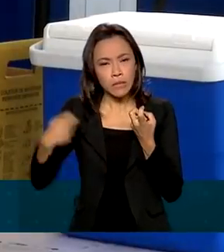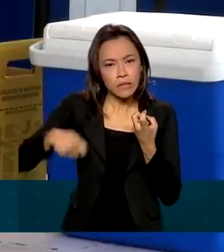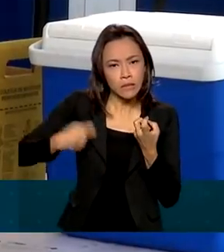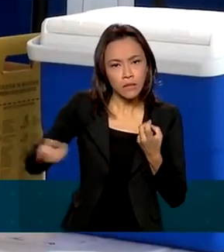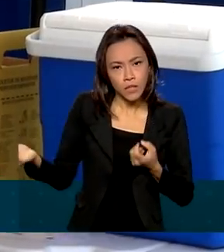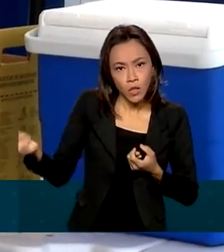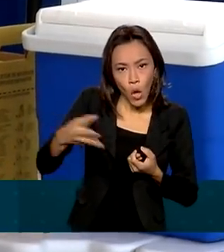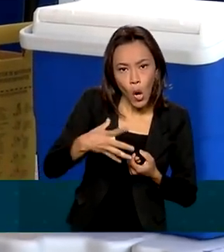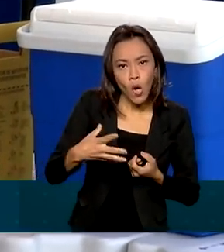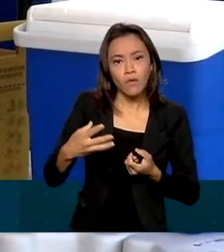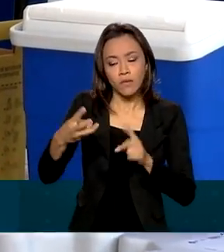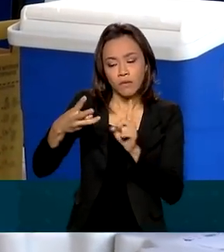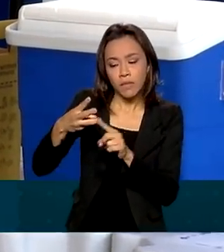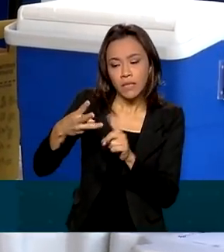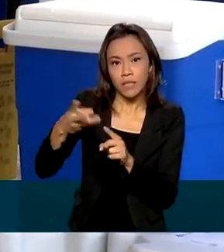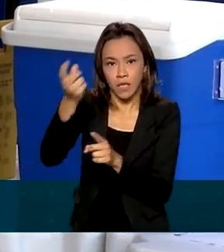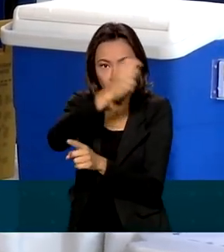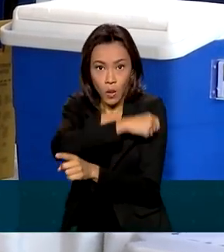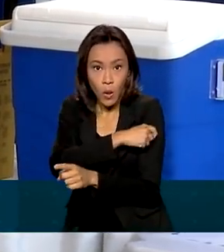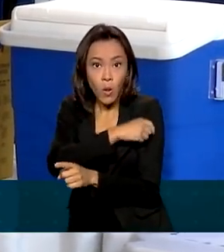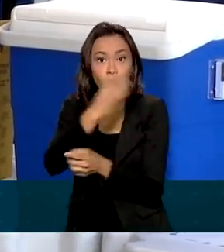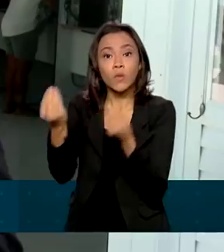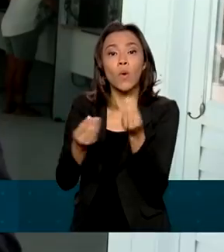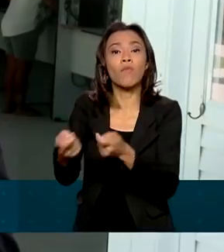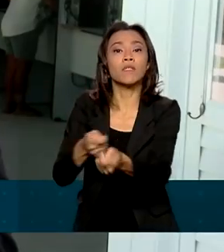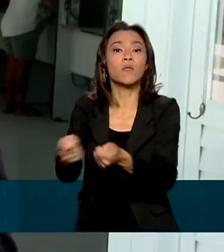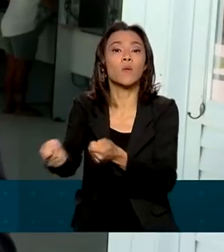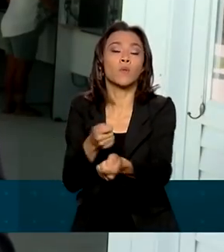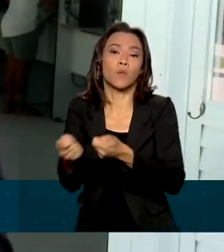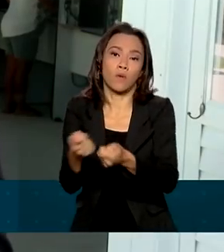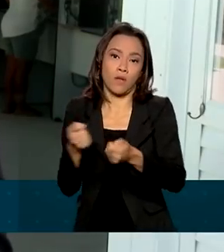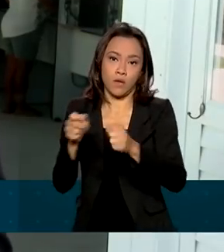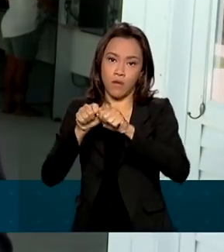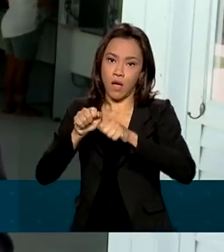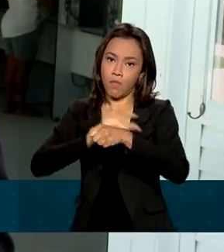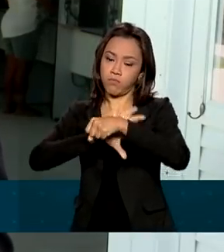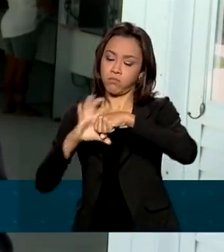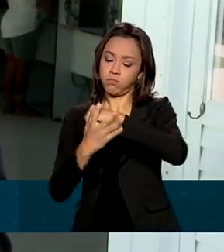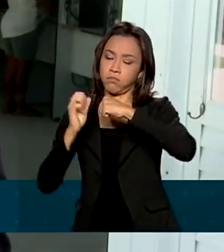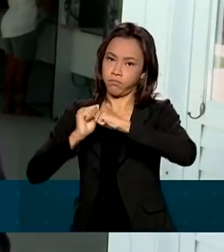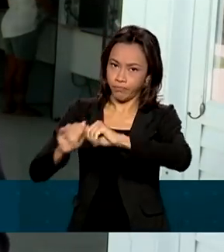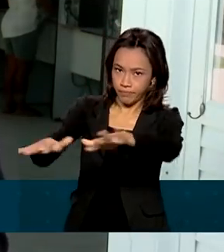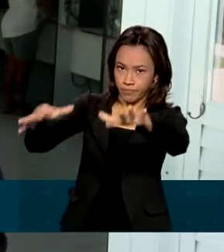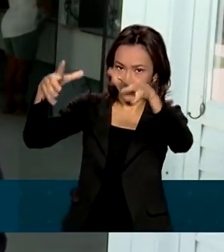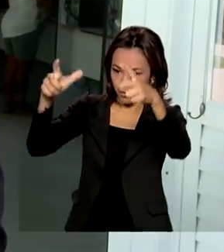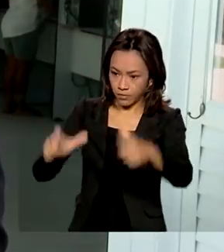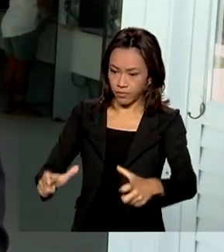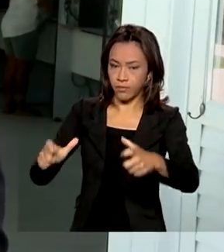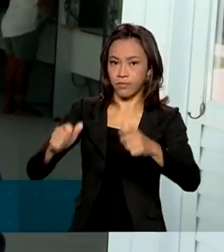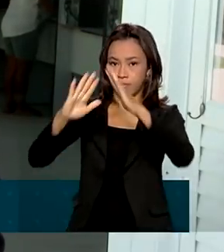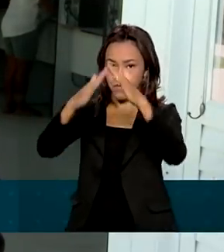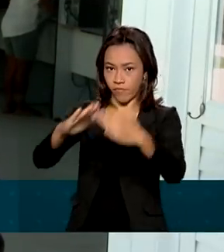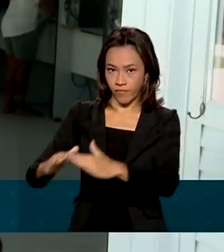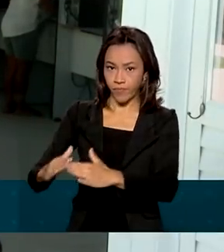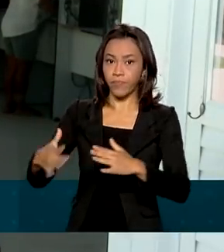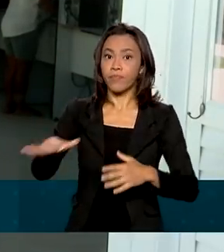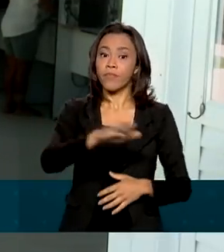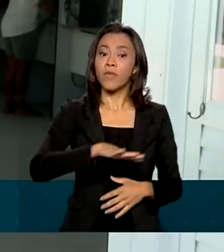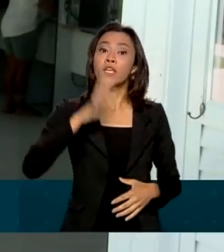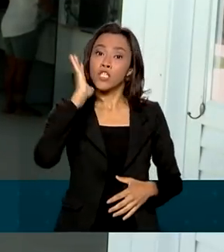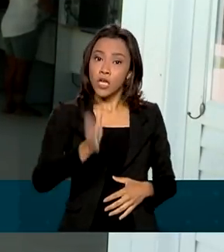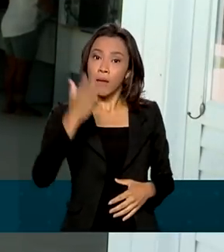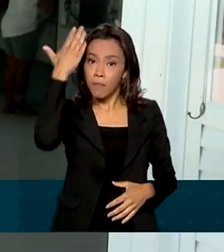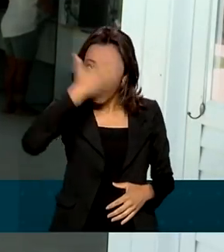mesmo como vai se dar o controle da pandemia. Os dados da Secretaria Municipal de Saúde já comprovam a eficácia da